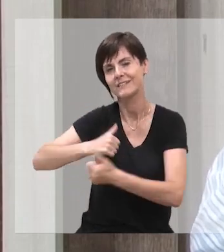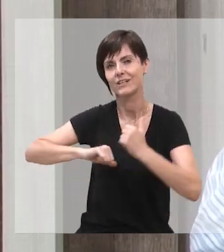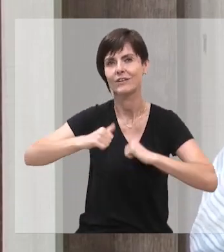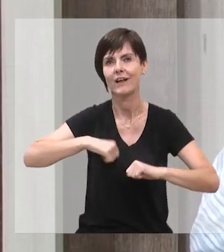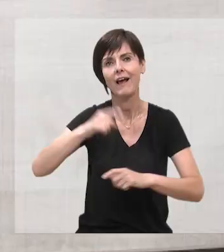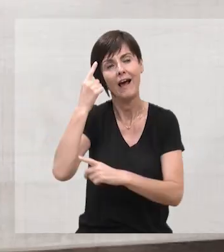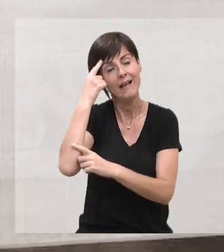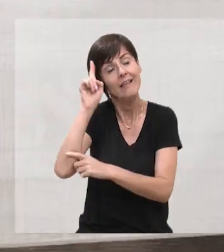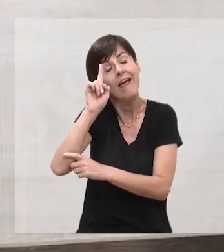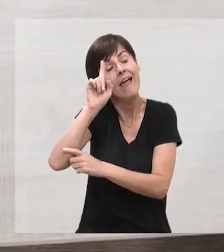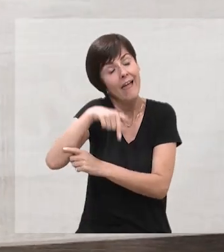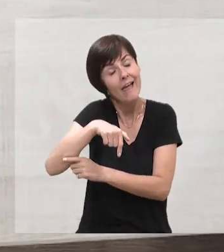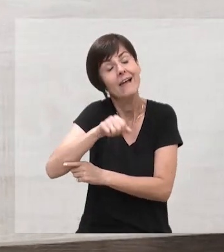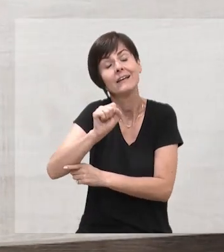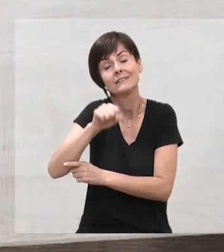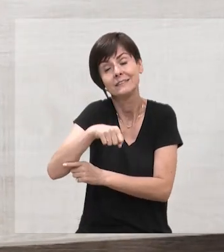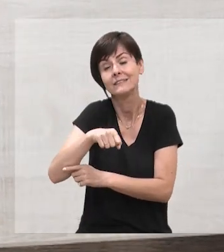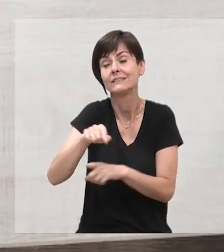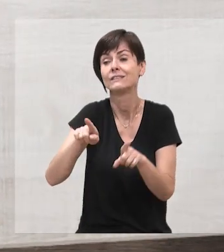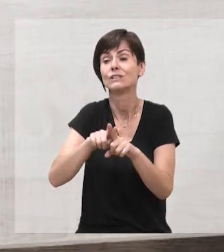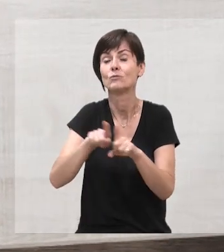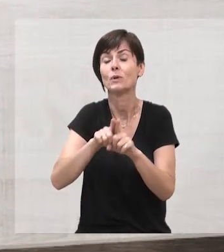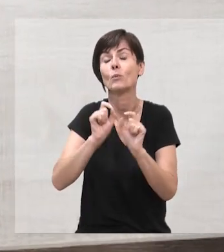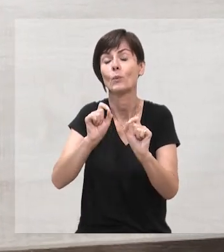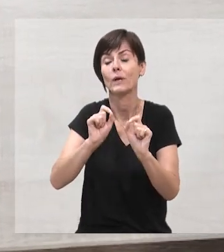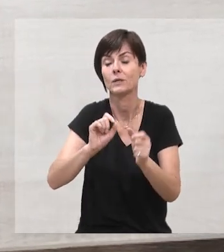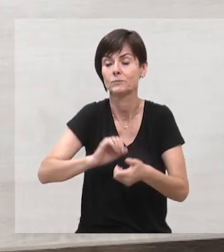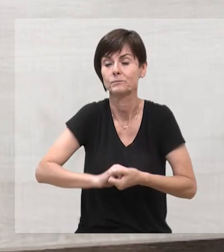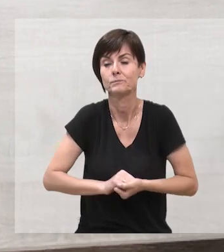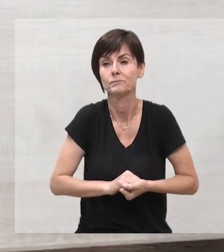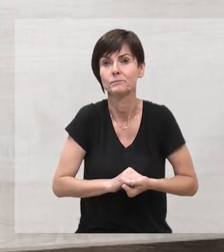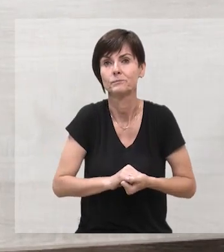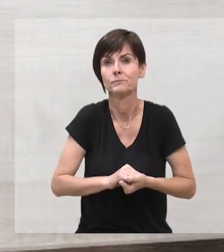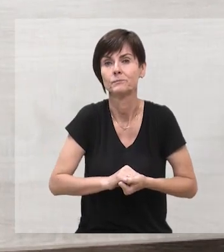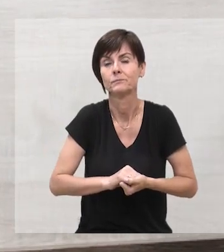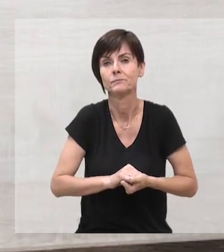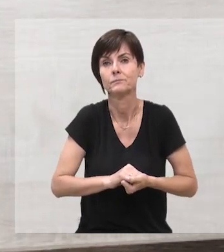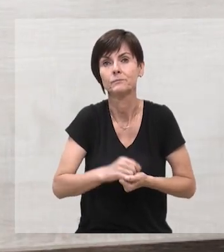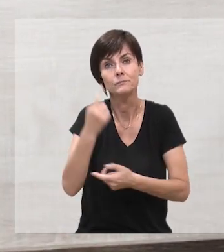É, a ideia, aliás, diga-se, né,